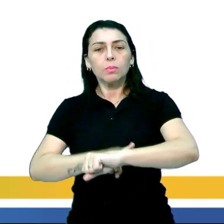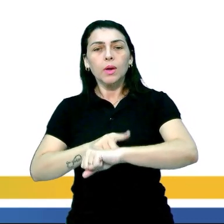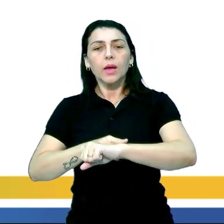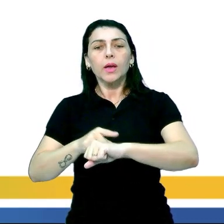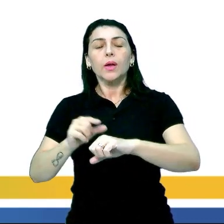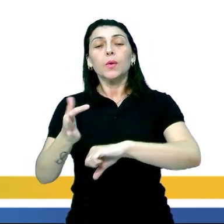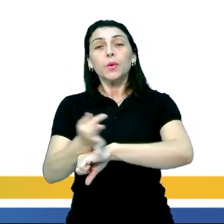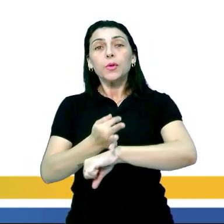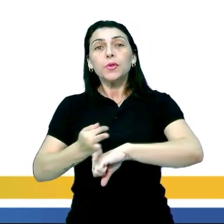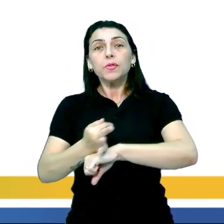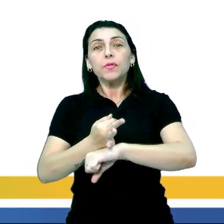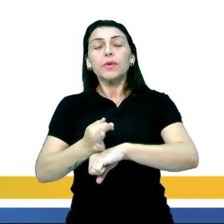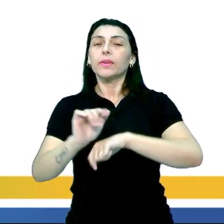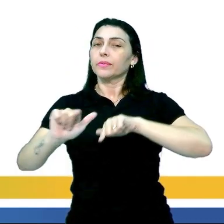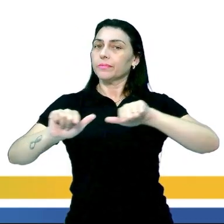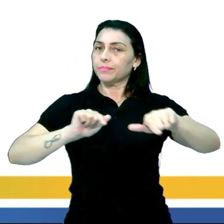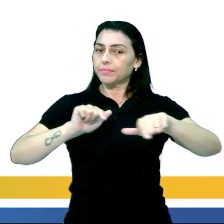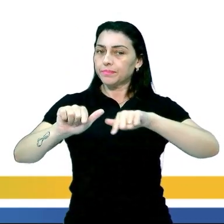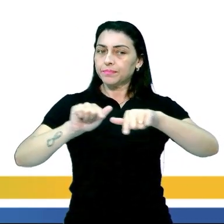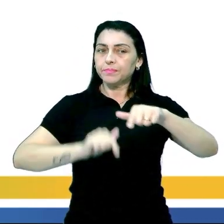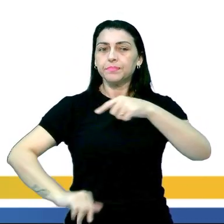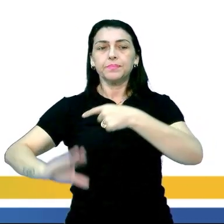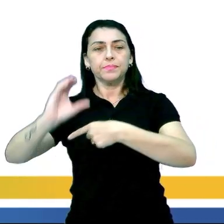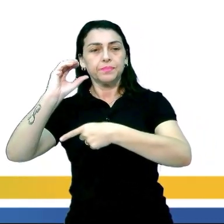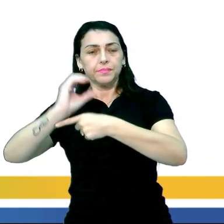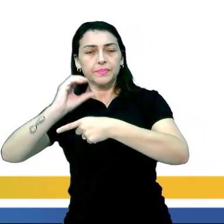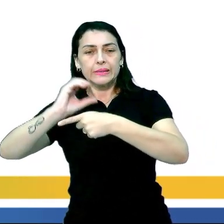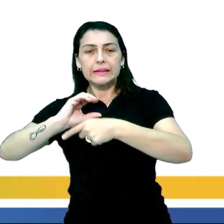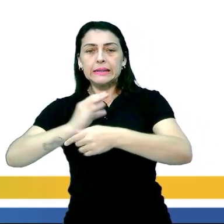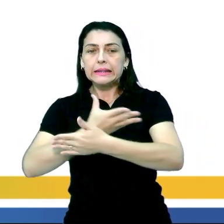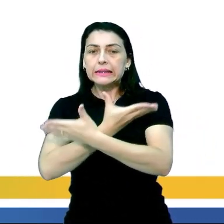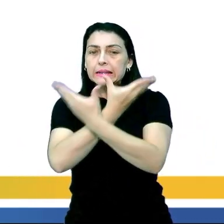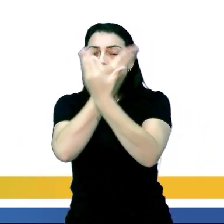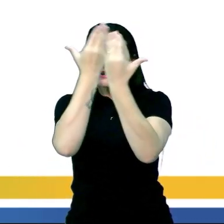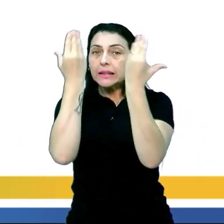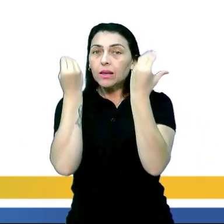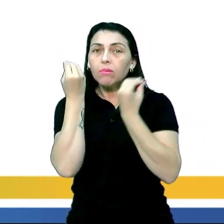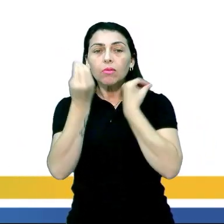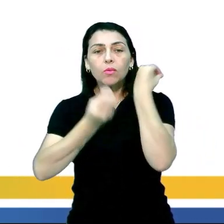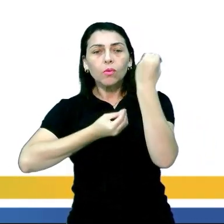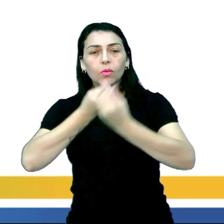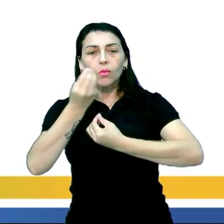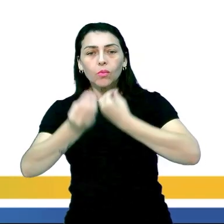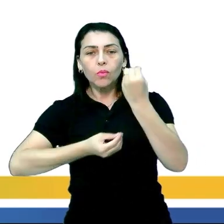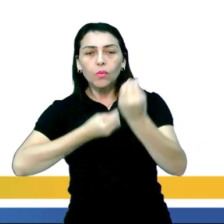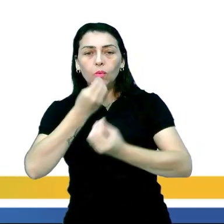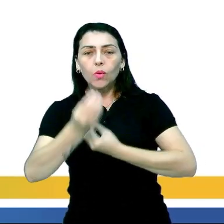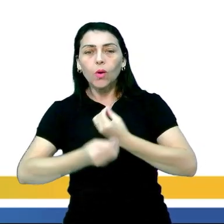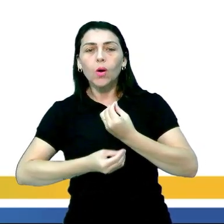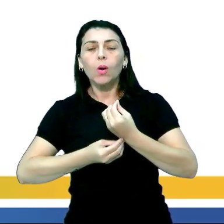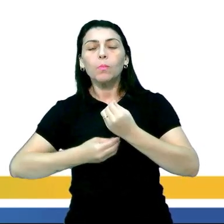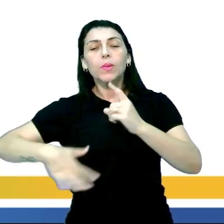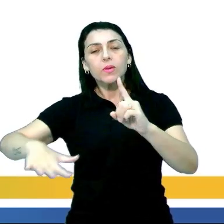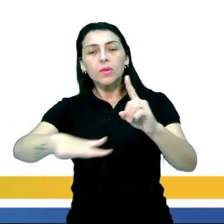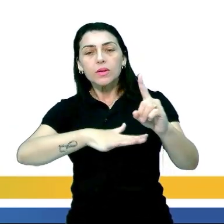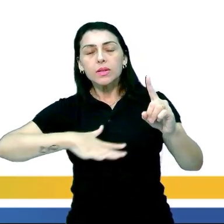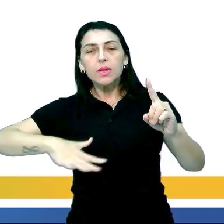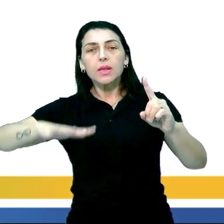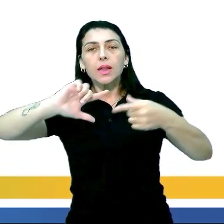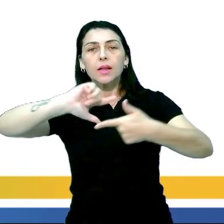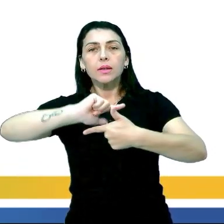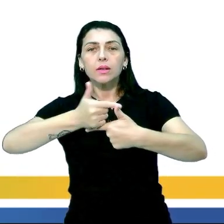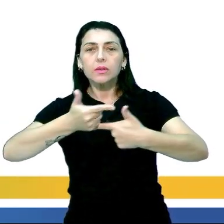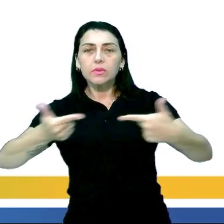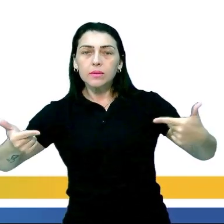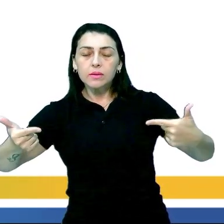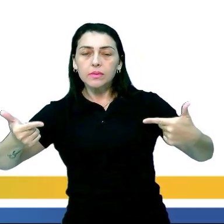flexibilização dos períodos de férias trabalhistas, letra C, esquecimento das formas